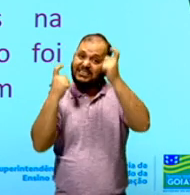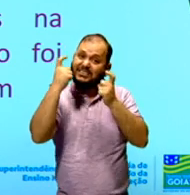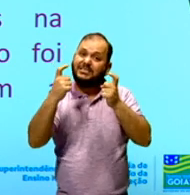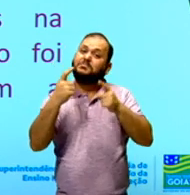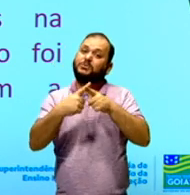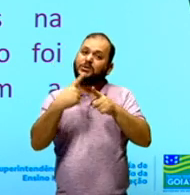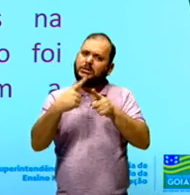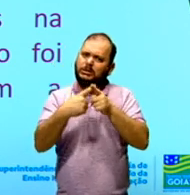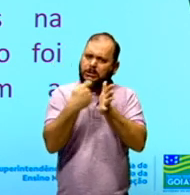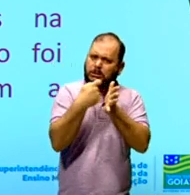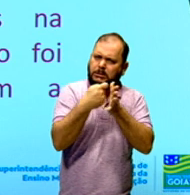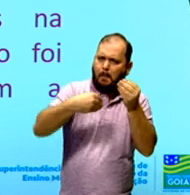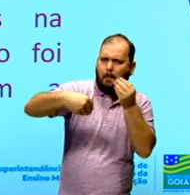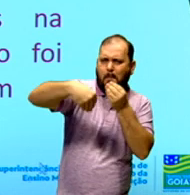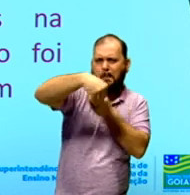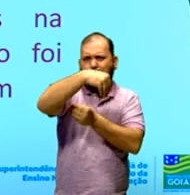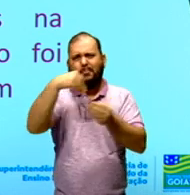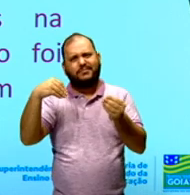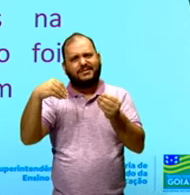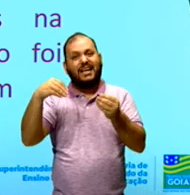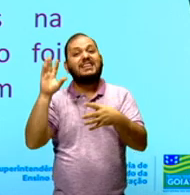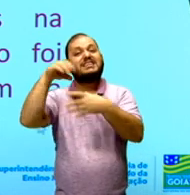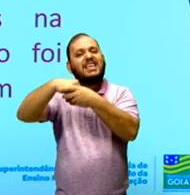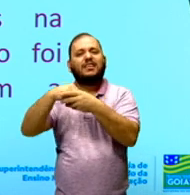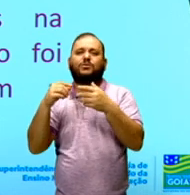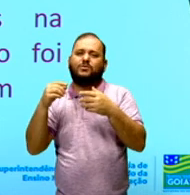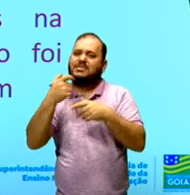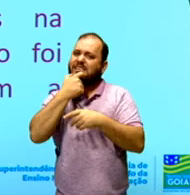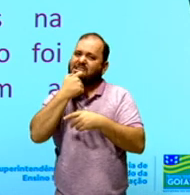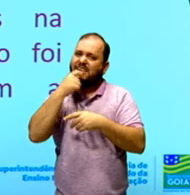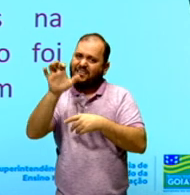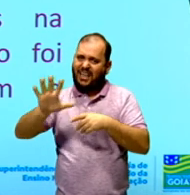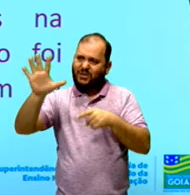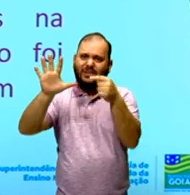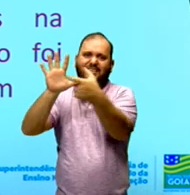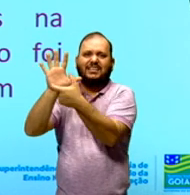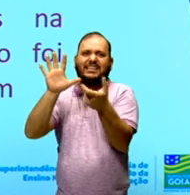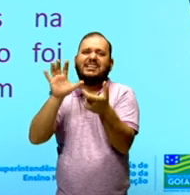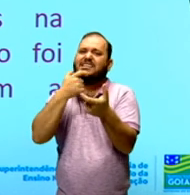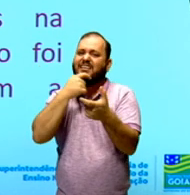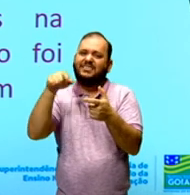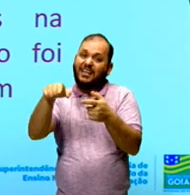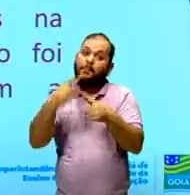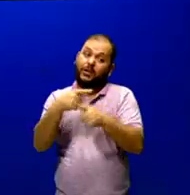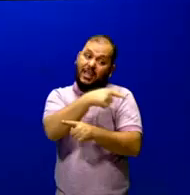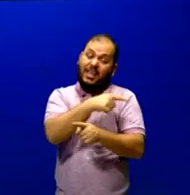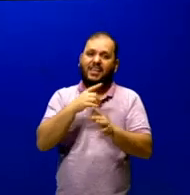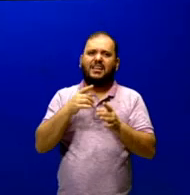coronavírus na Inglaterra. Já que o afrouxamento foi determinado pelo governo com a mensagem, permaneçam em